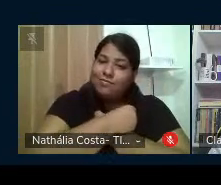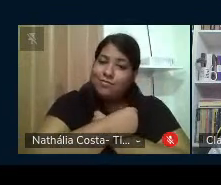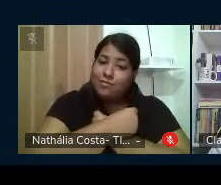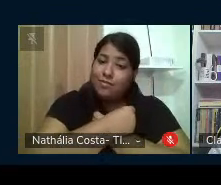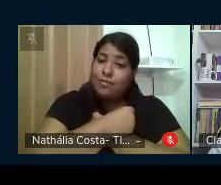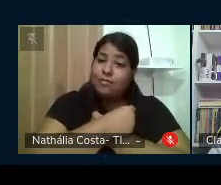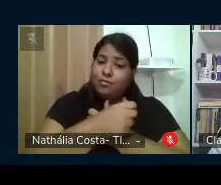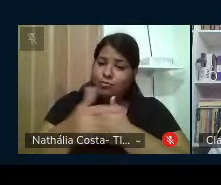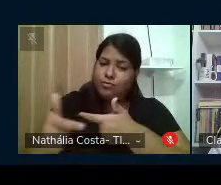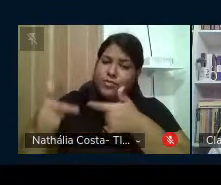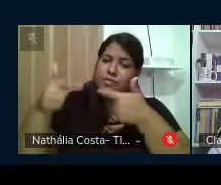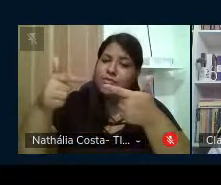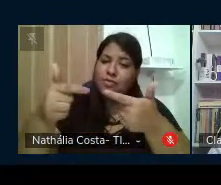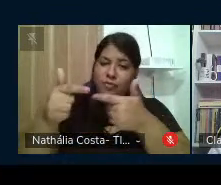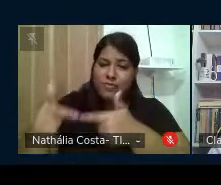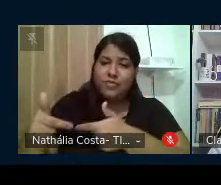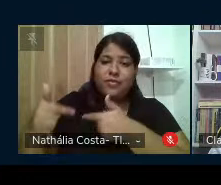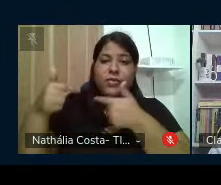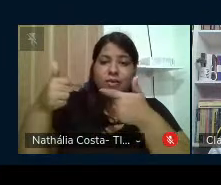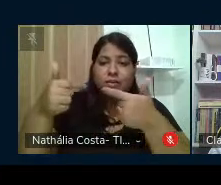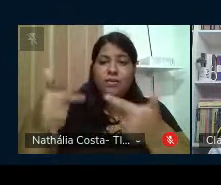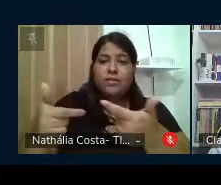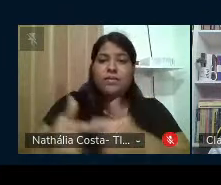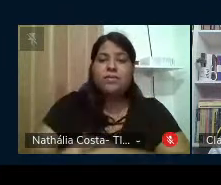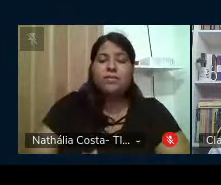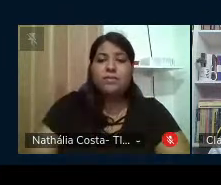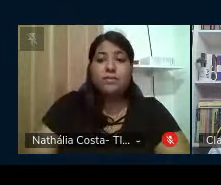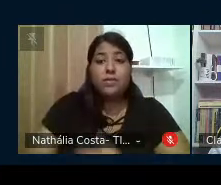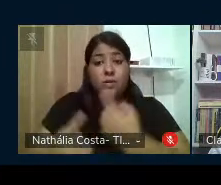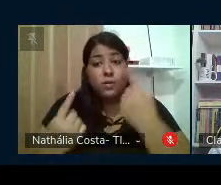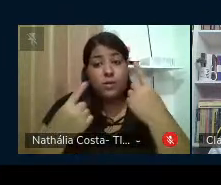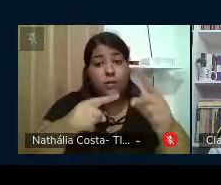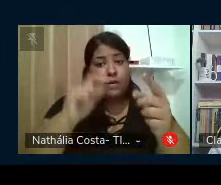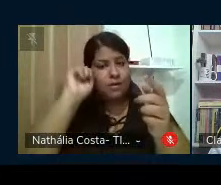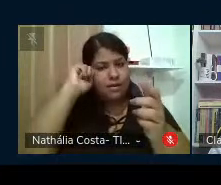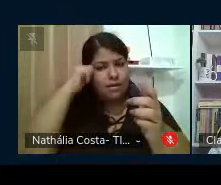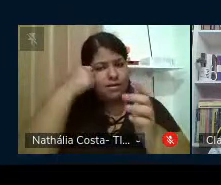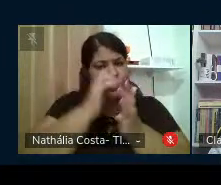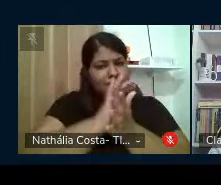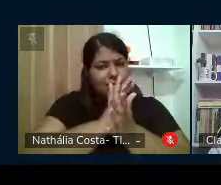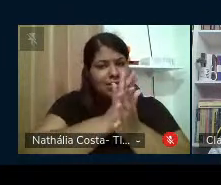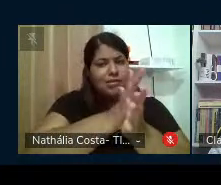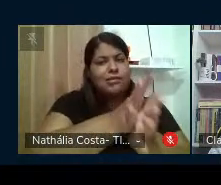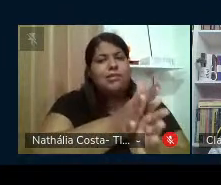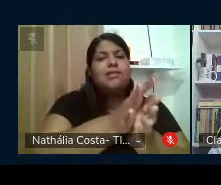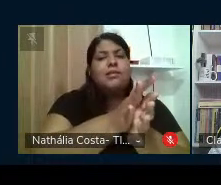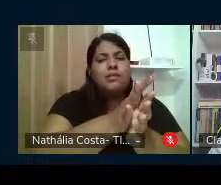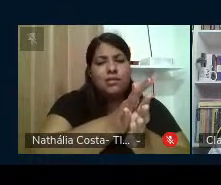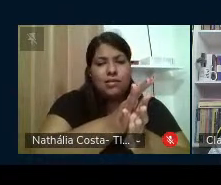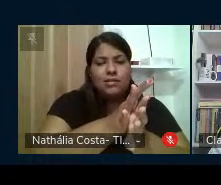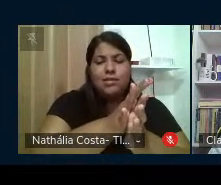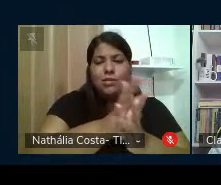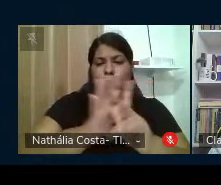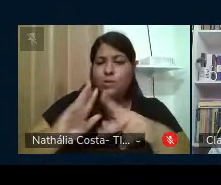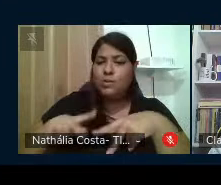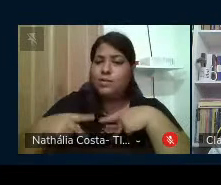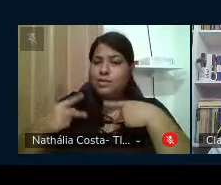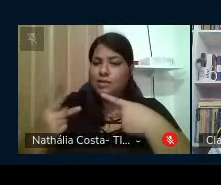abraço E a abraçada vai lutar Contra o racismo,